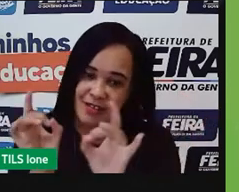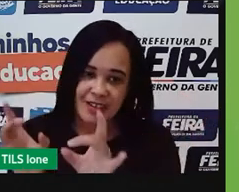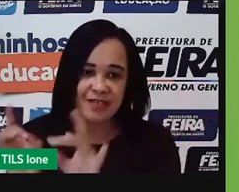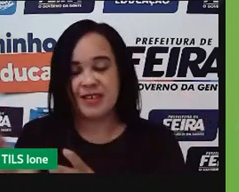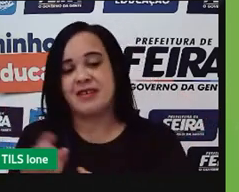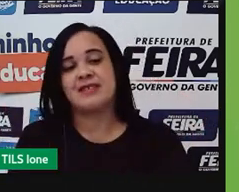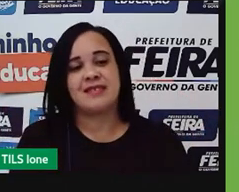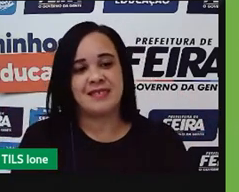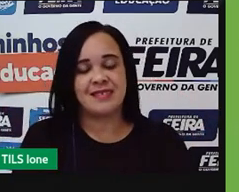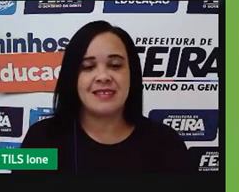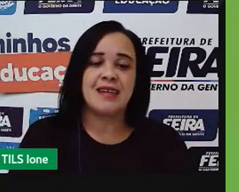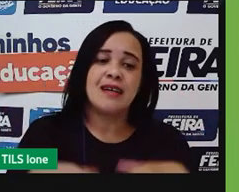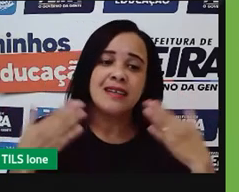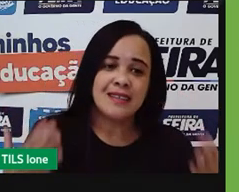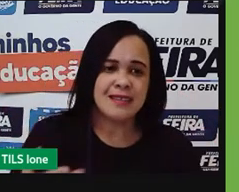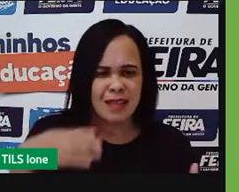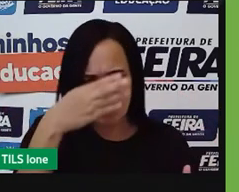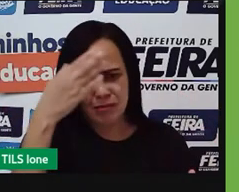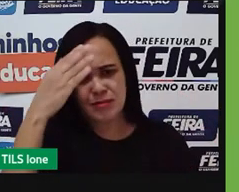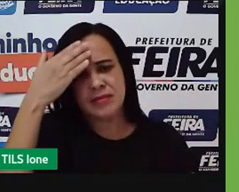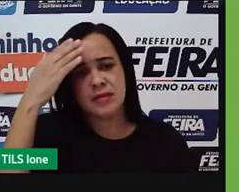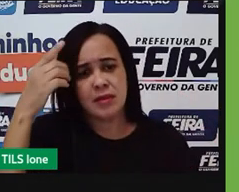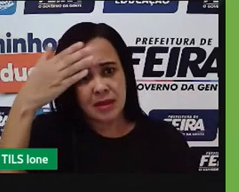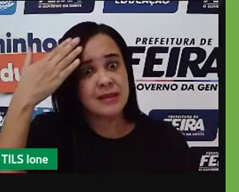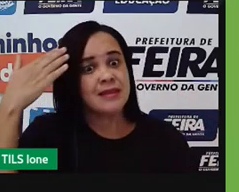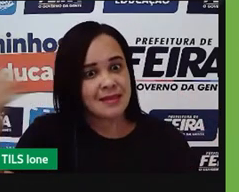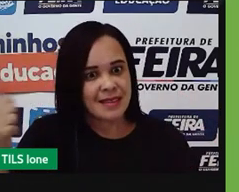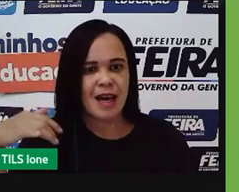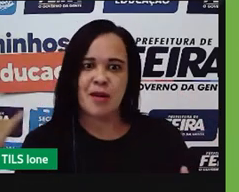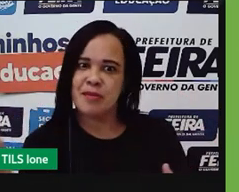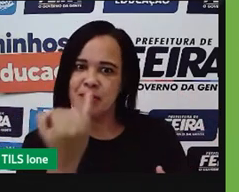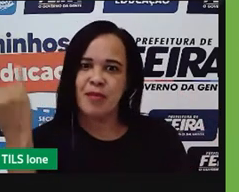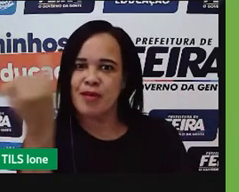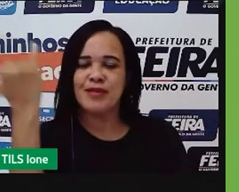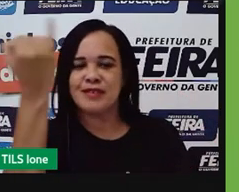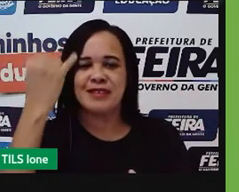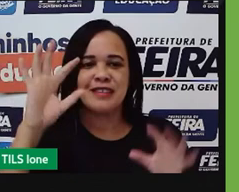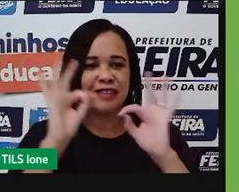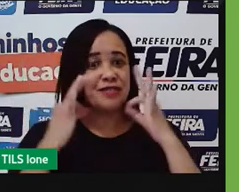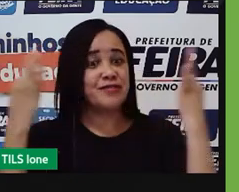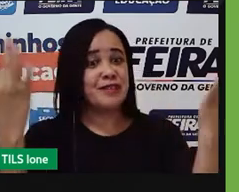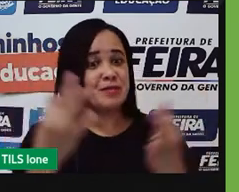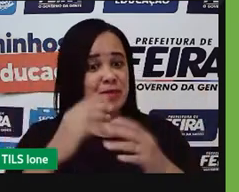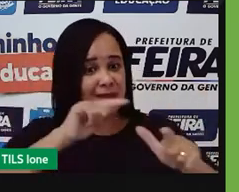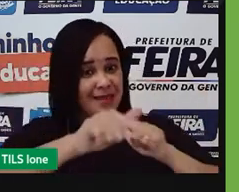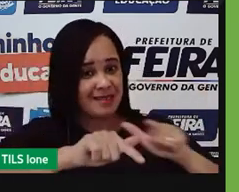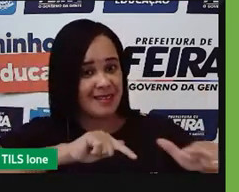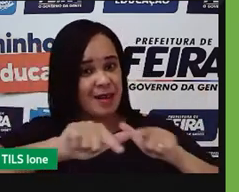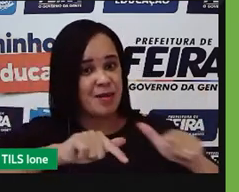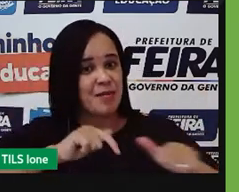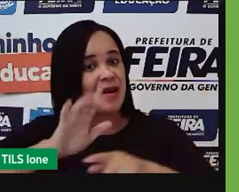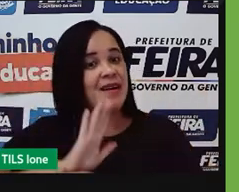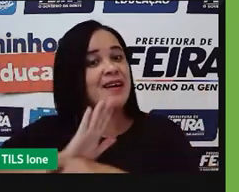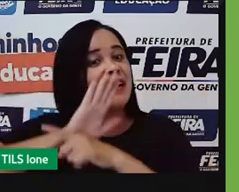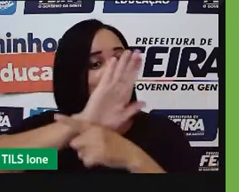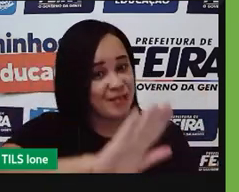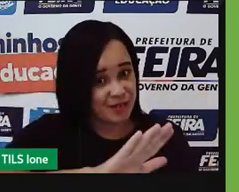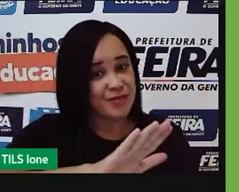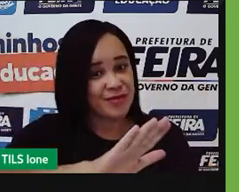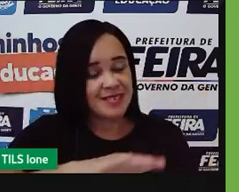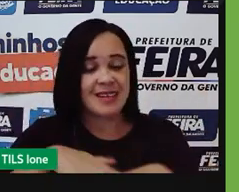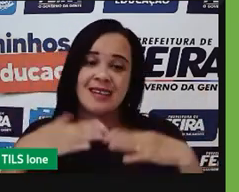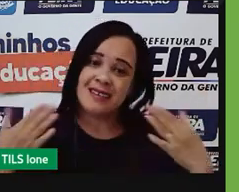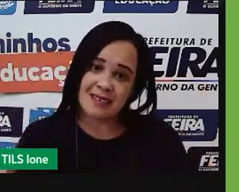e a gente sabe da importância disso, para manter essa agricultura funcionando. Então, os produtos agrícolas no Brasil,